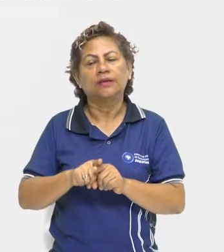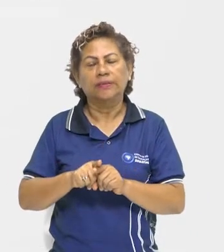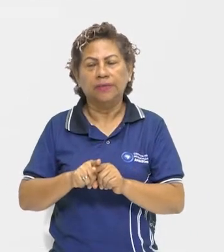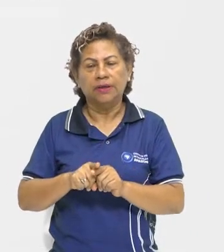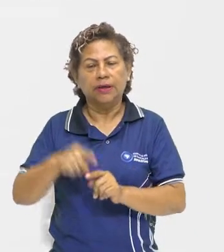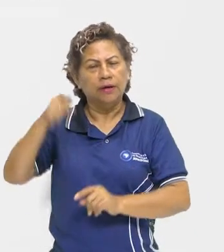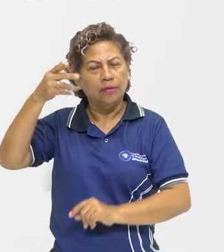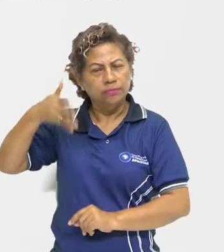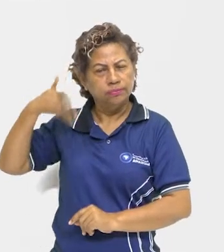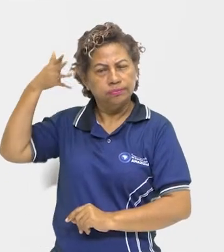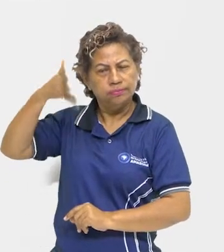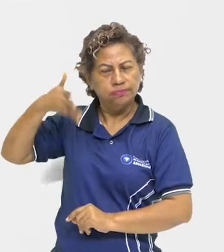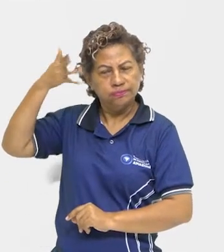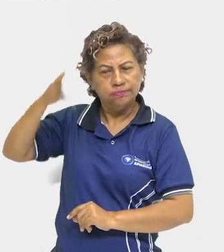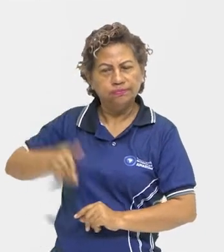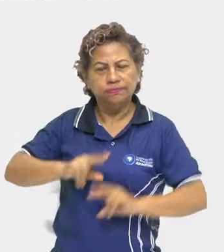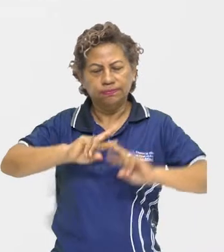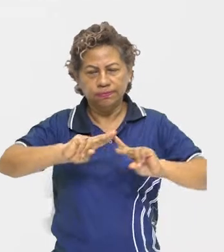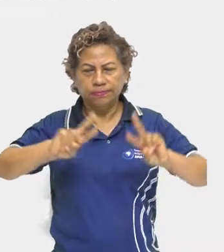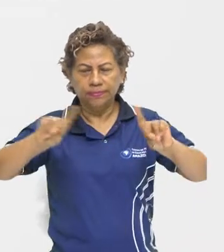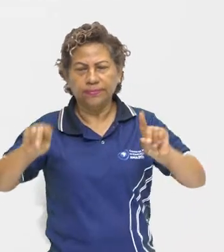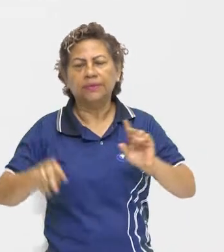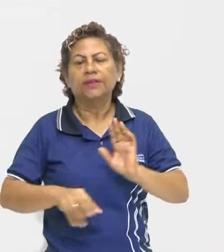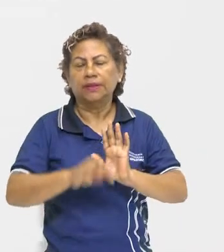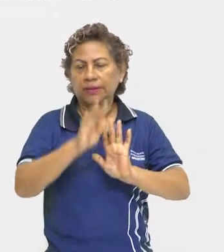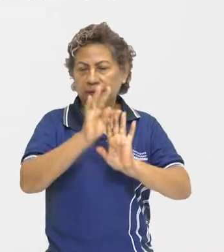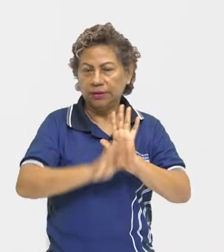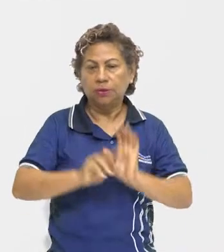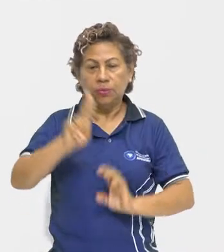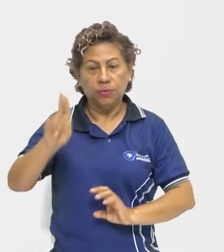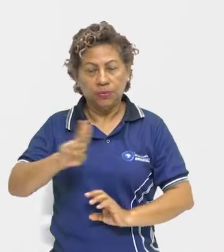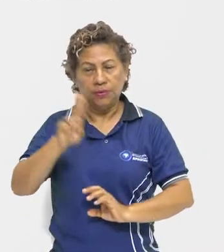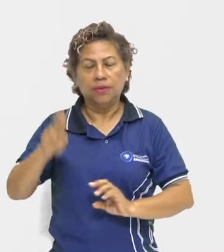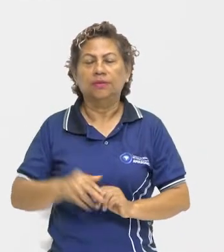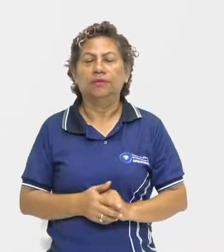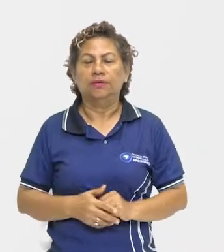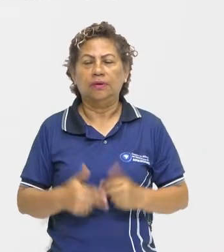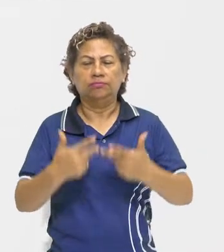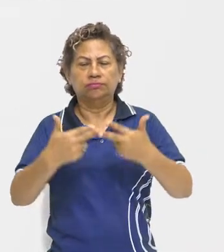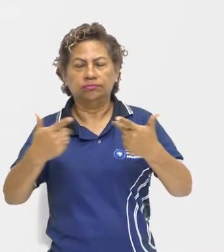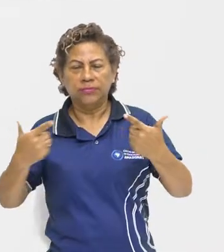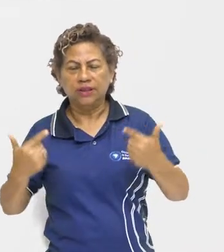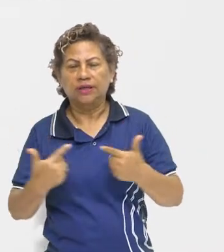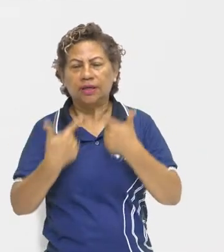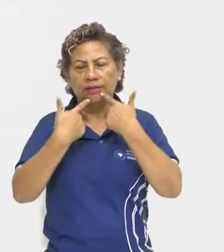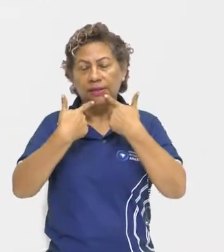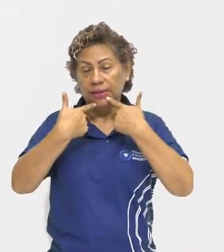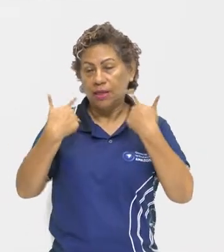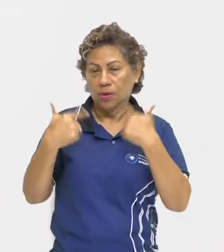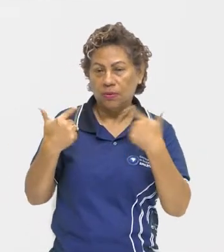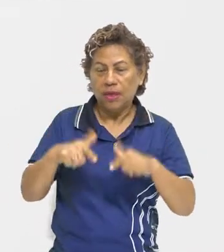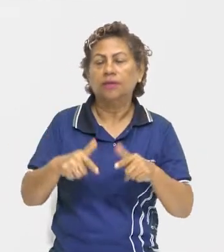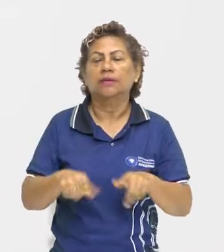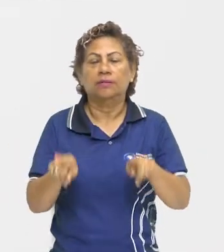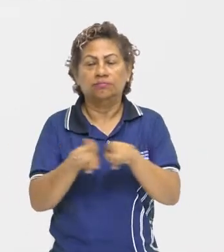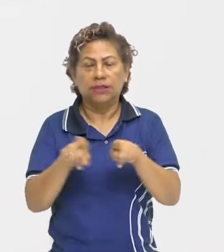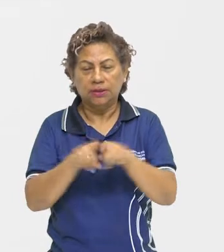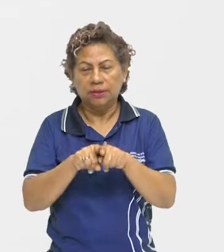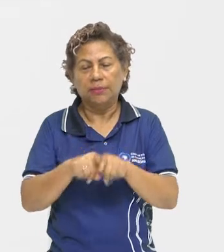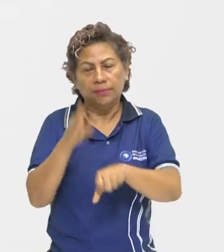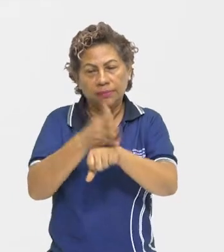diferentes gêneros textuais, utilizando as diferentes linguagens e práticas culturais,